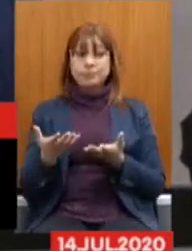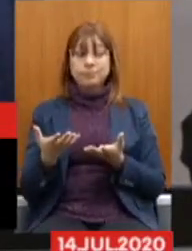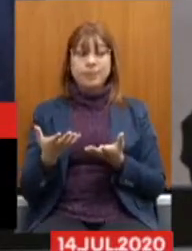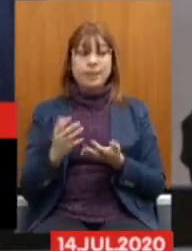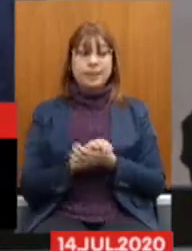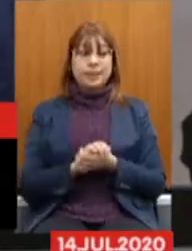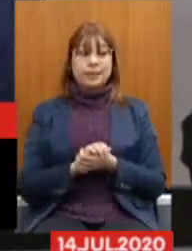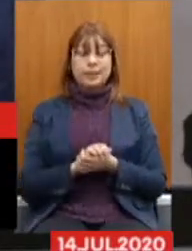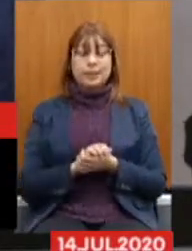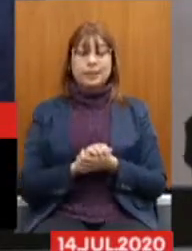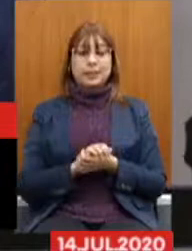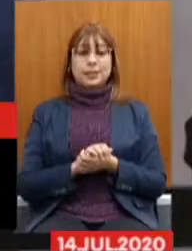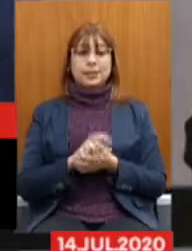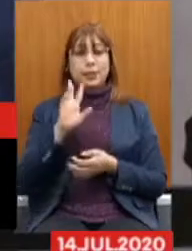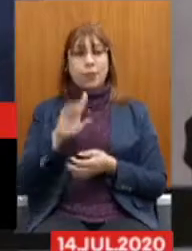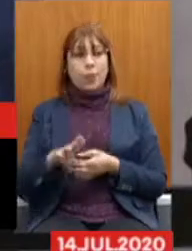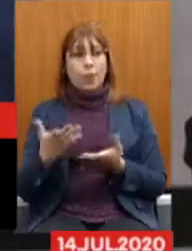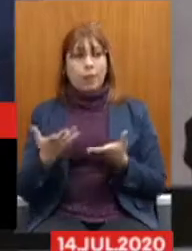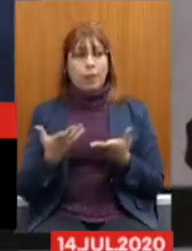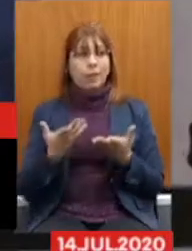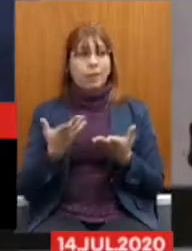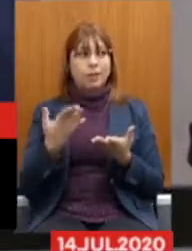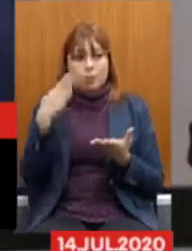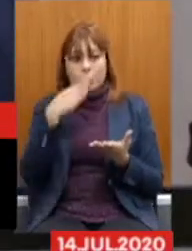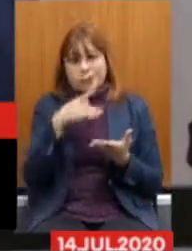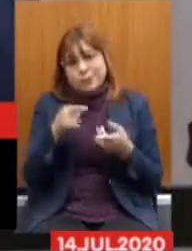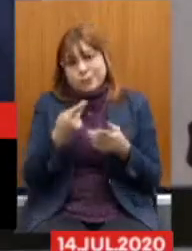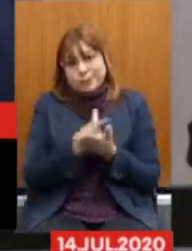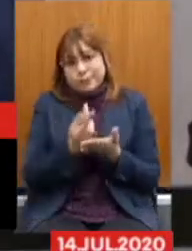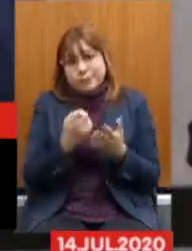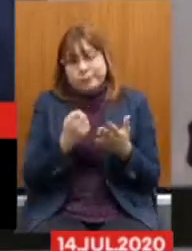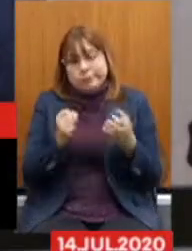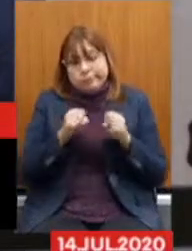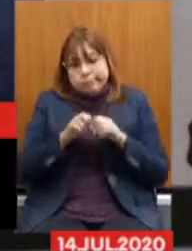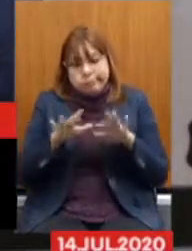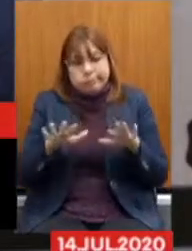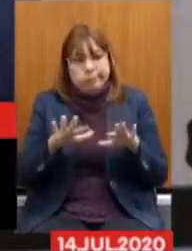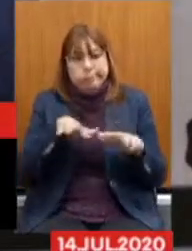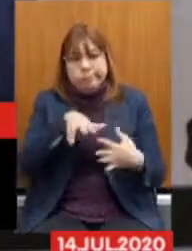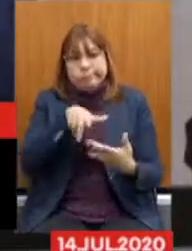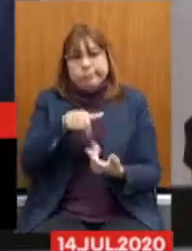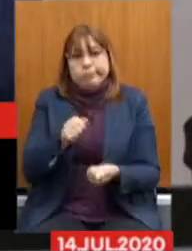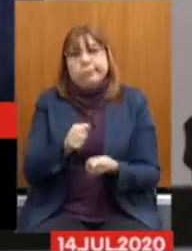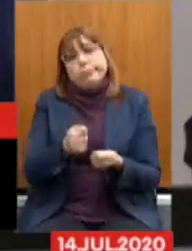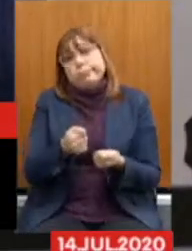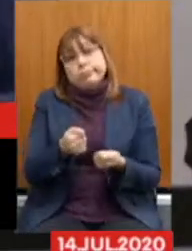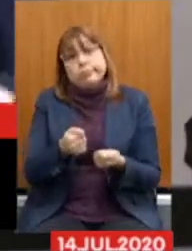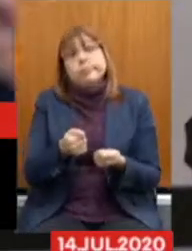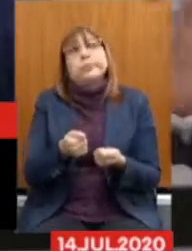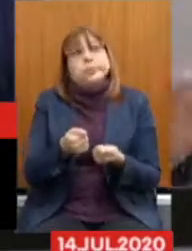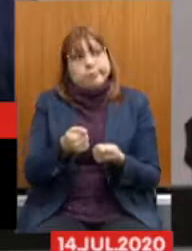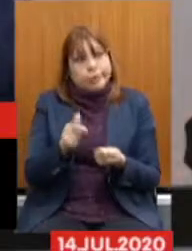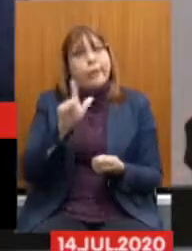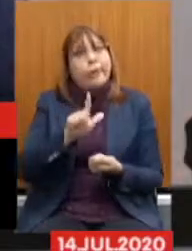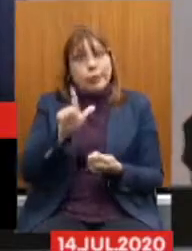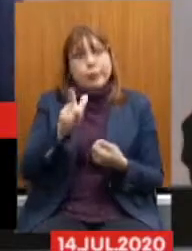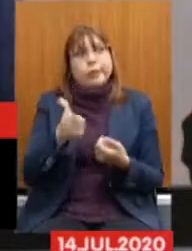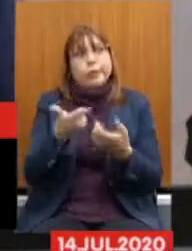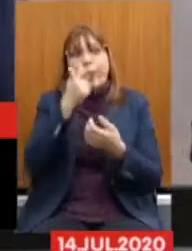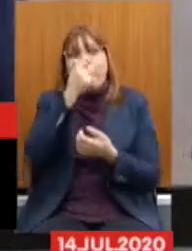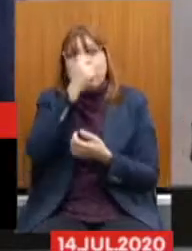maldade que chegou no mundo, com certeza estaríamos aqui hoje, lotados aqui